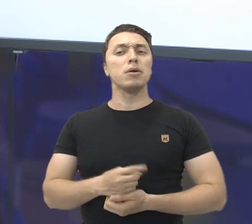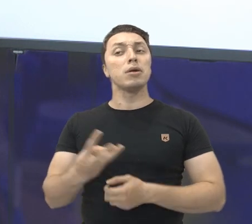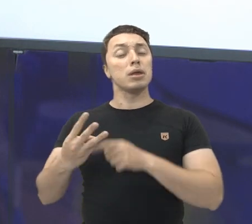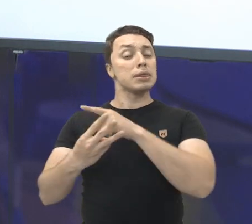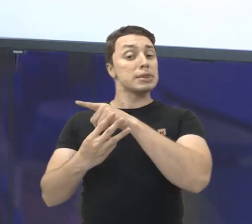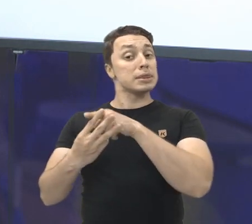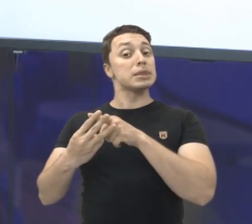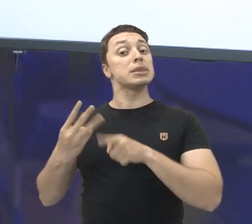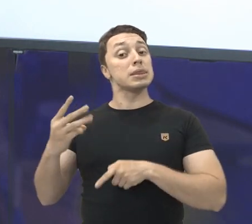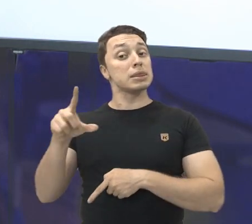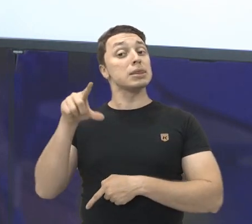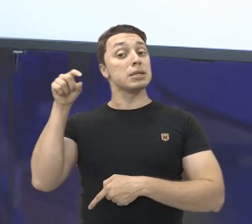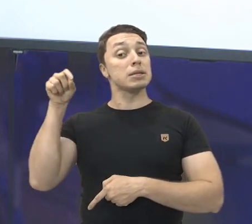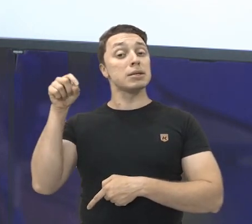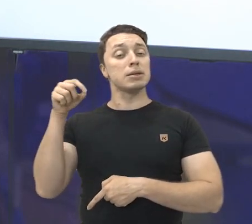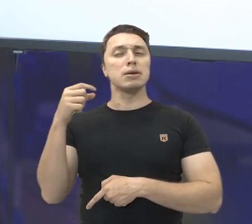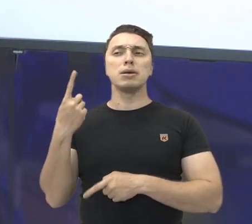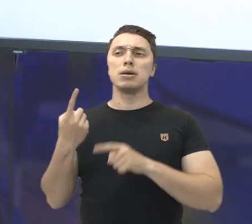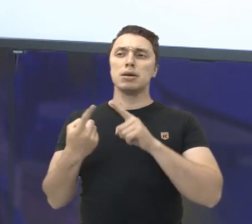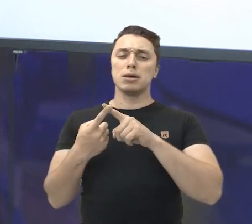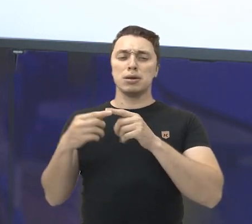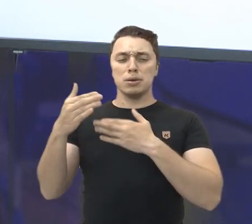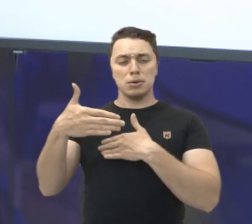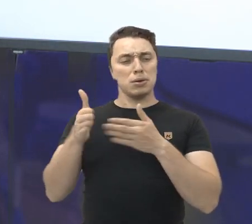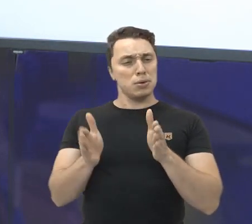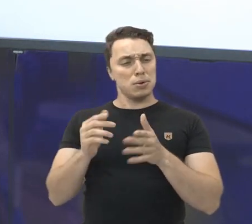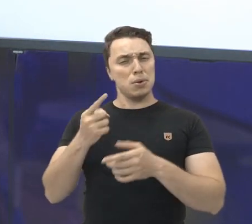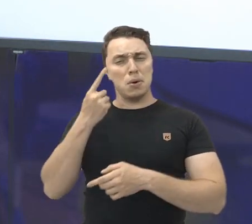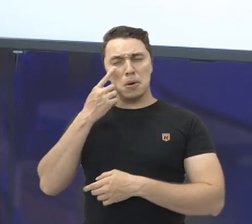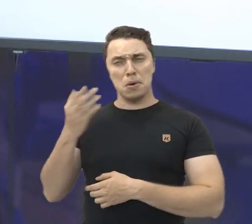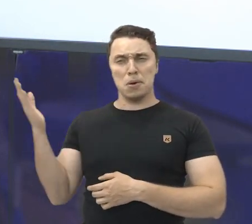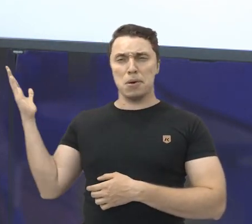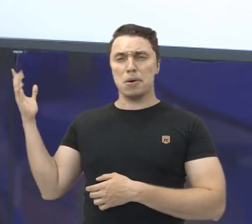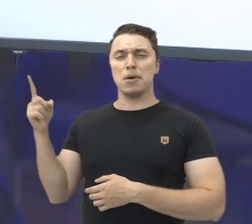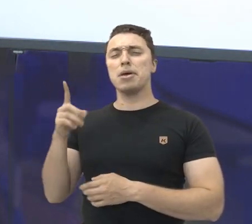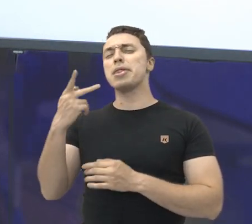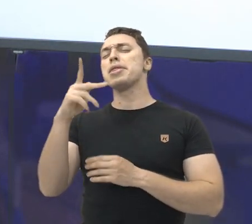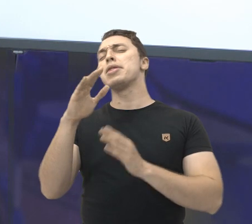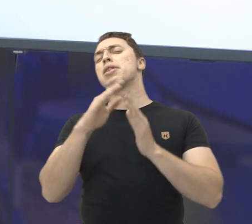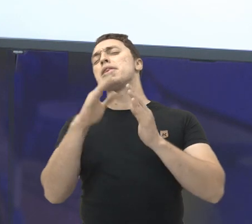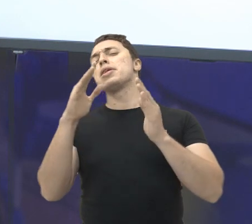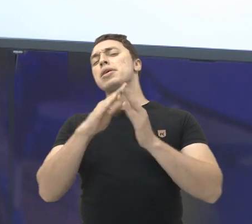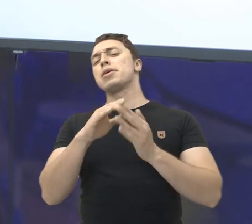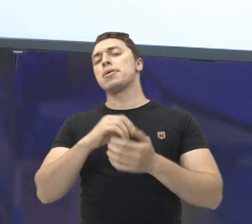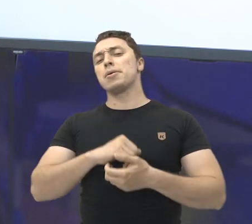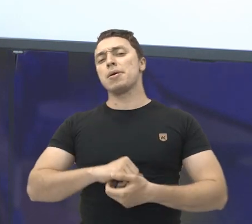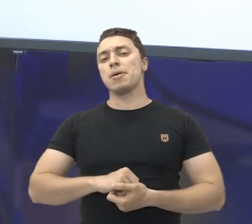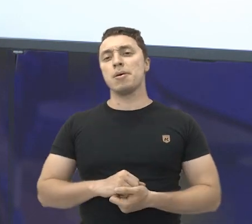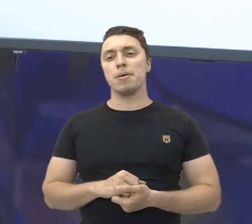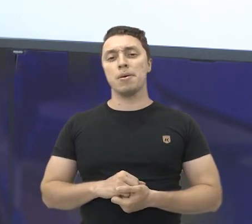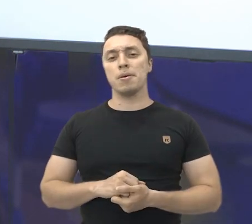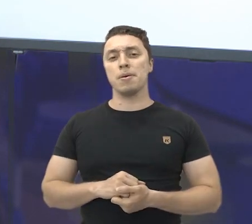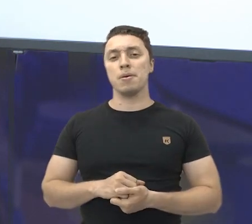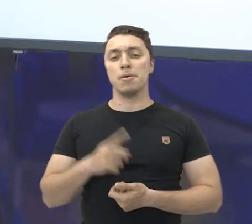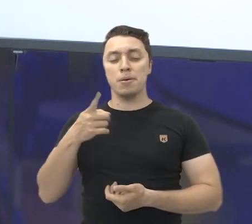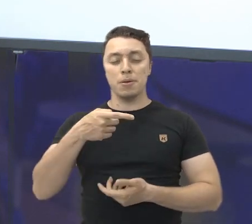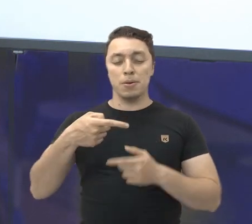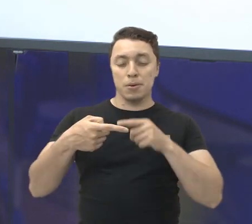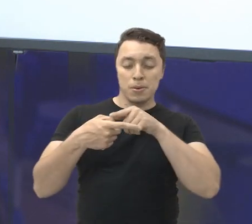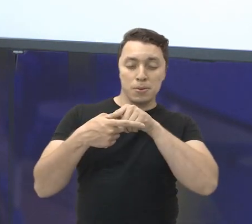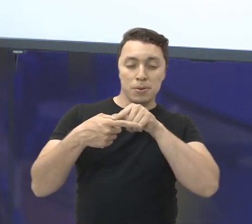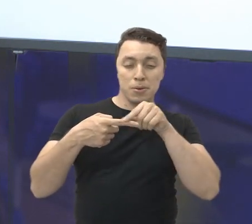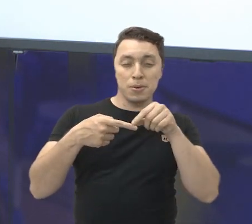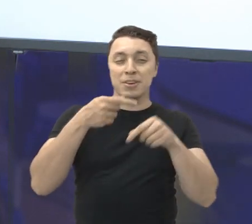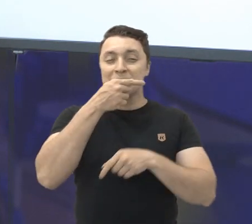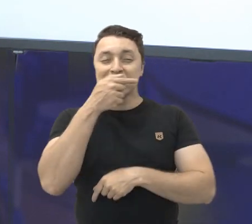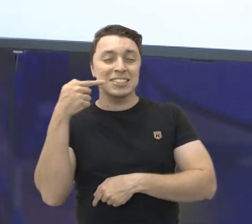opções. É um cubo. Olha bem. Aí na tua casa, a embalagenzinha de creme dental que